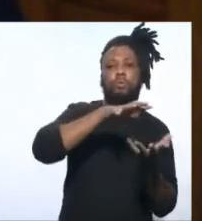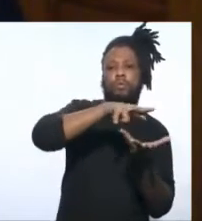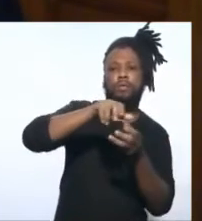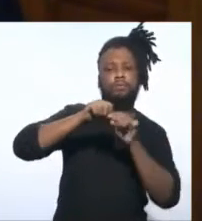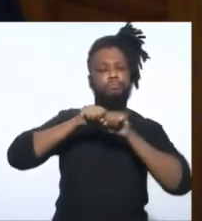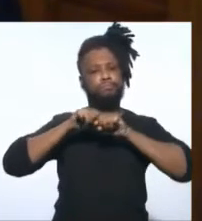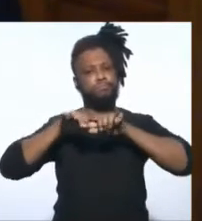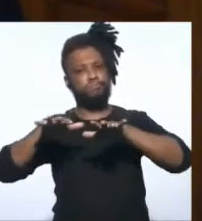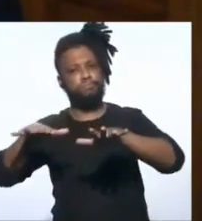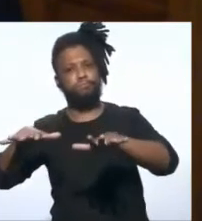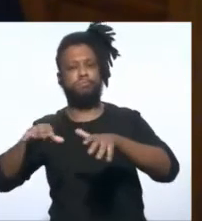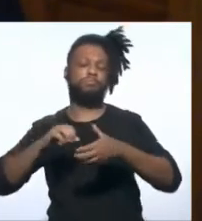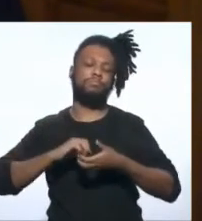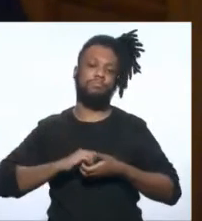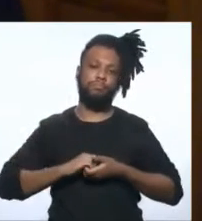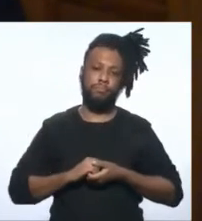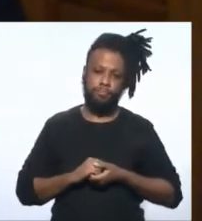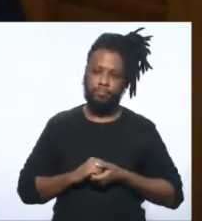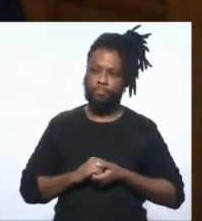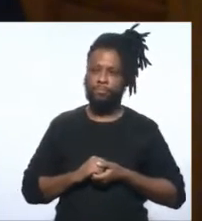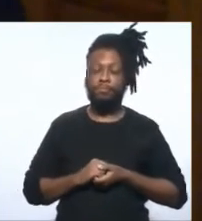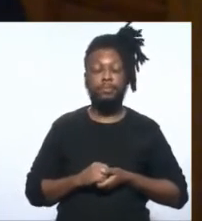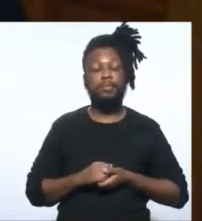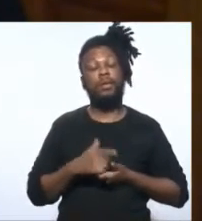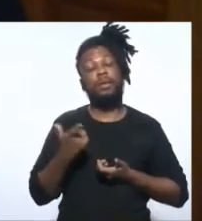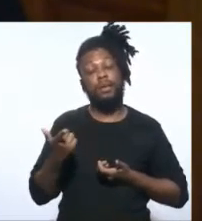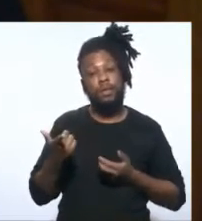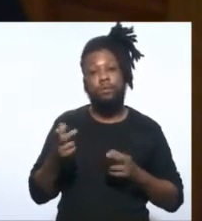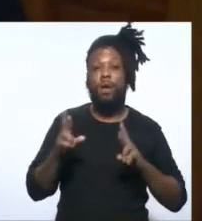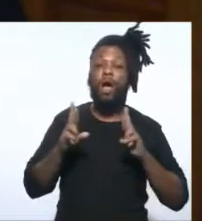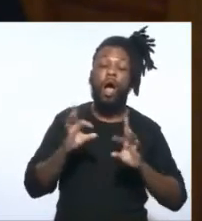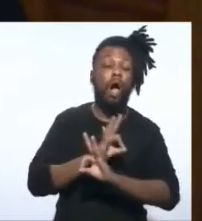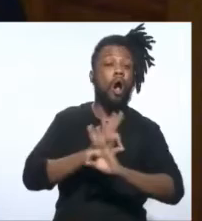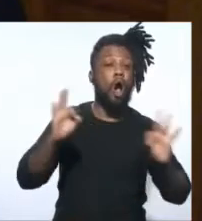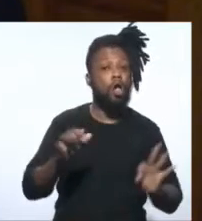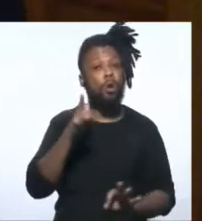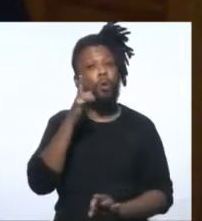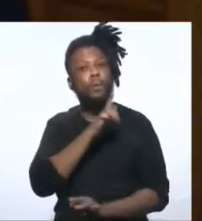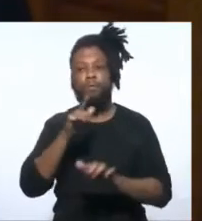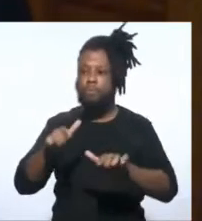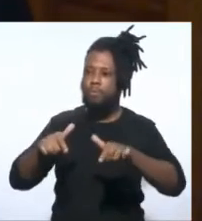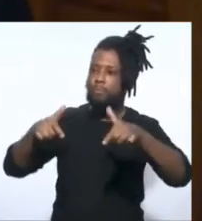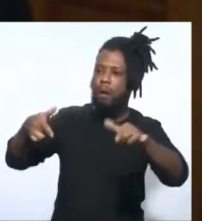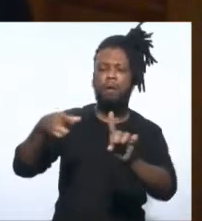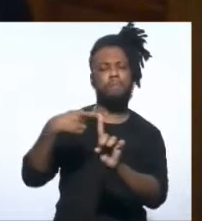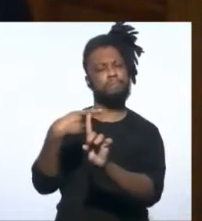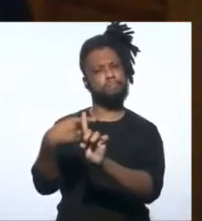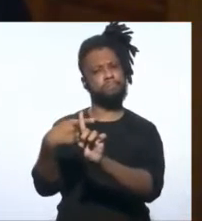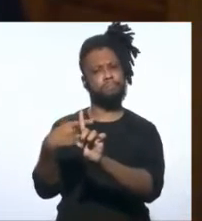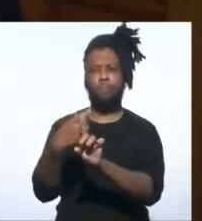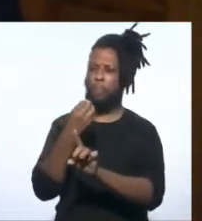ter conseguido uma atuação muito positiva.